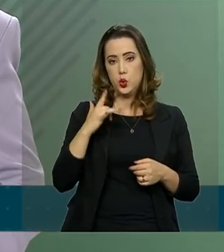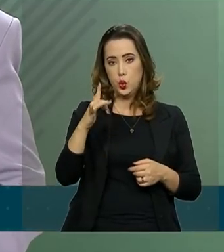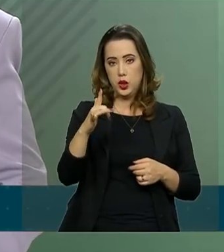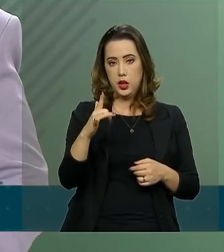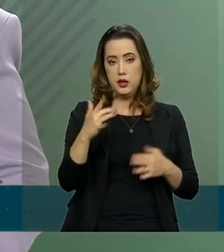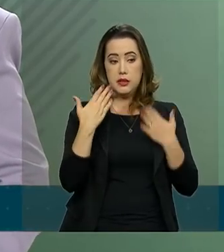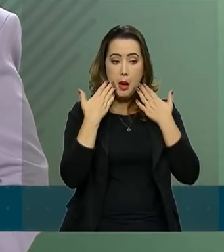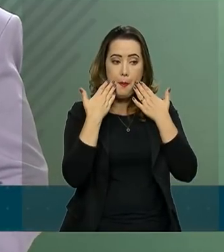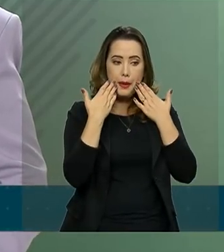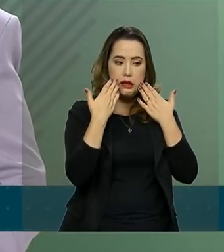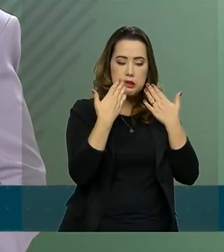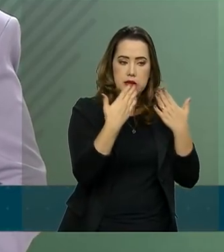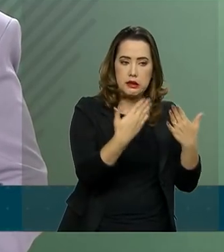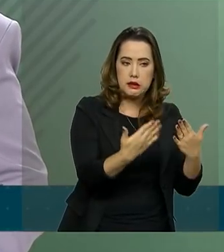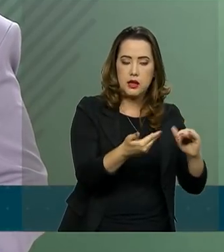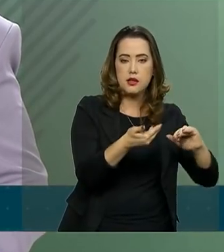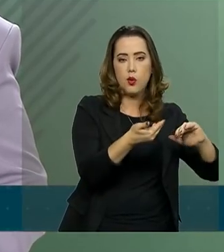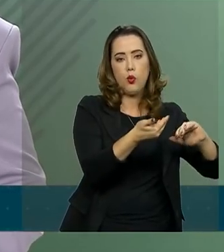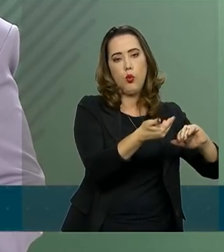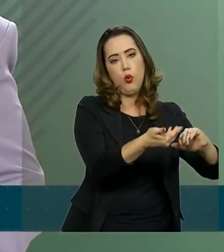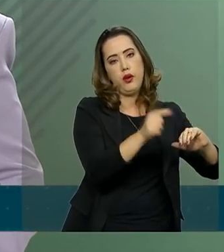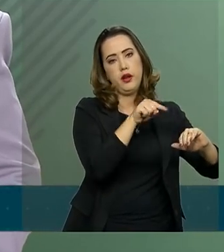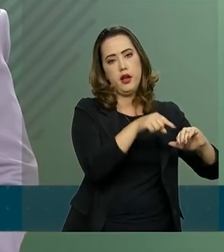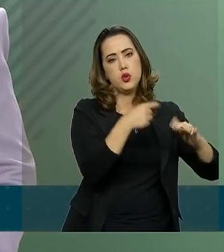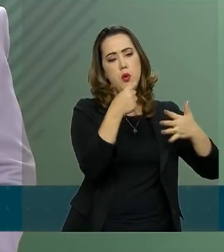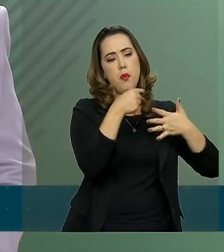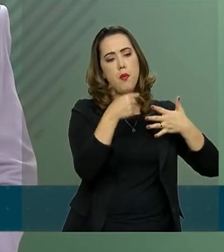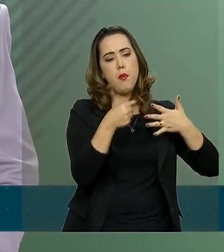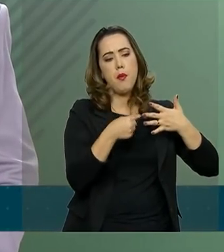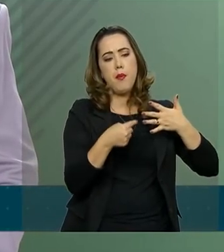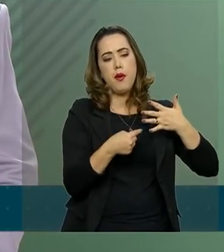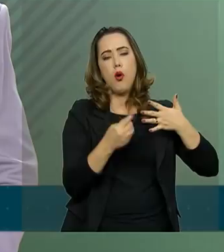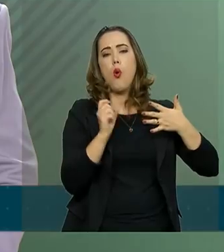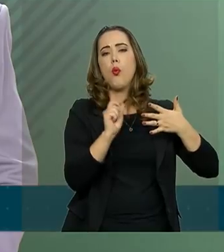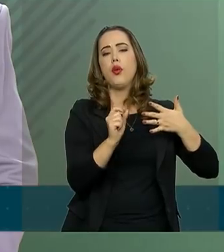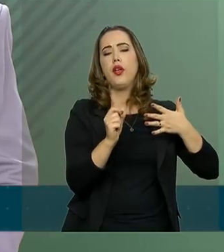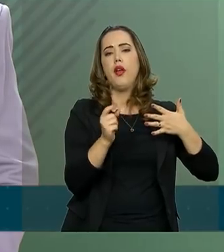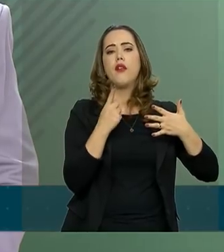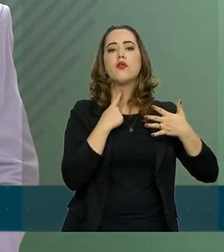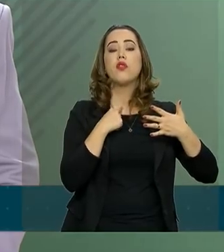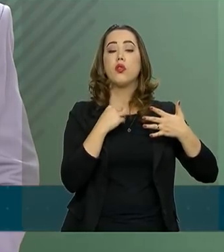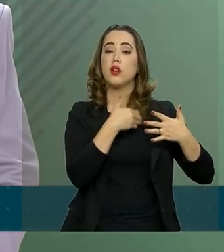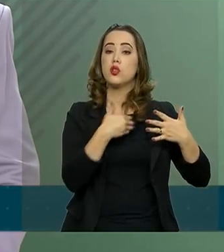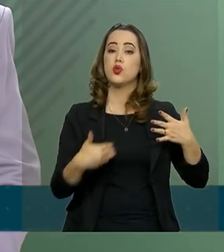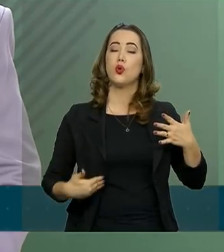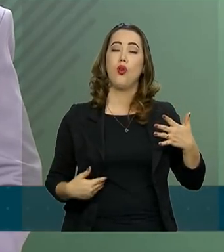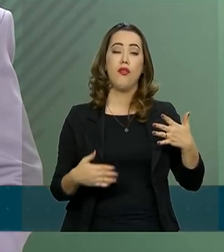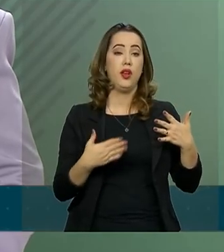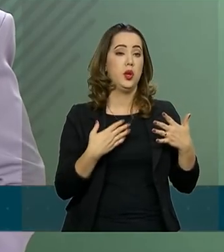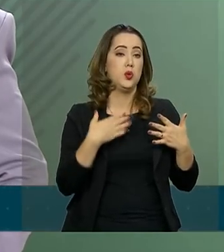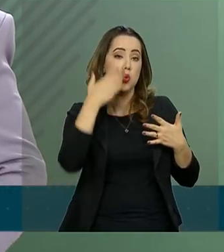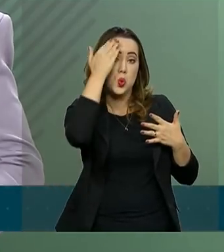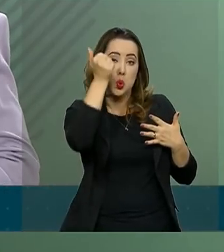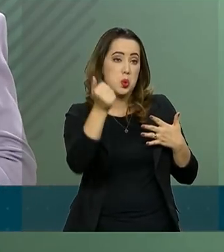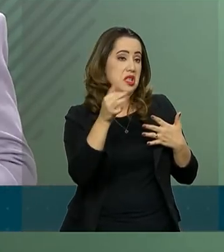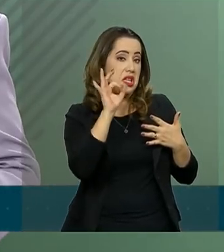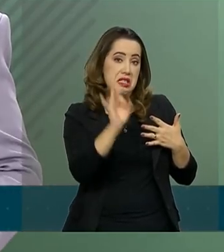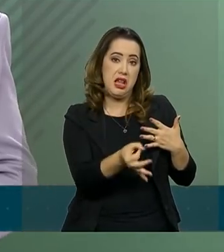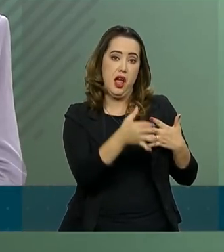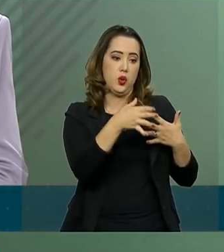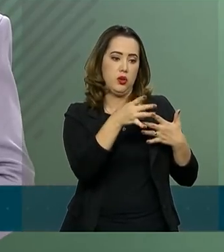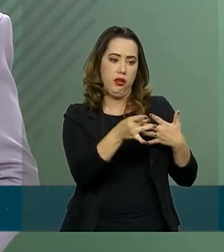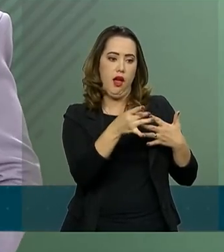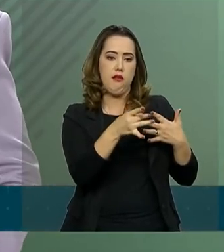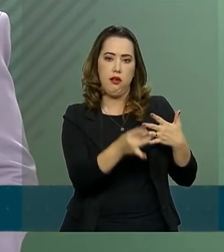governo. Os pontos eu não os conheço, por consequência, eu não posso avançar para você. Mas há